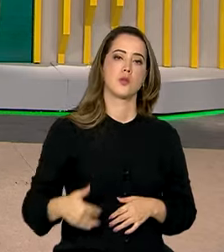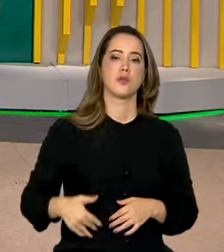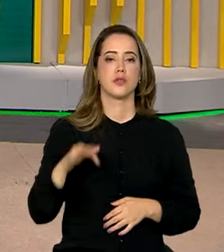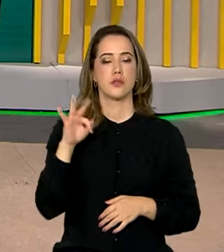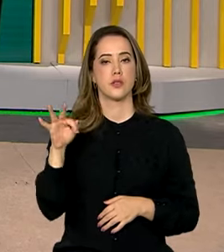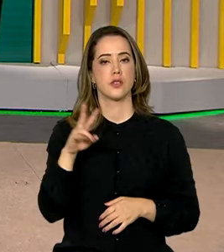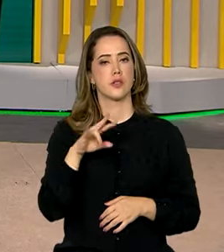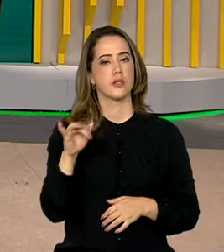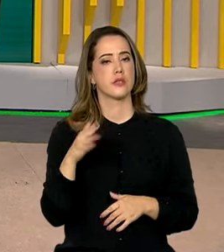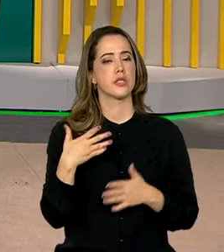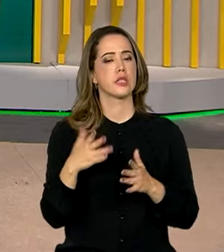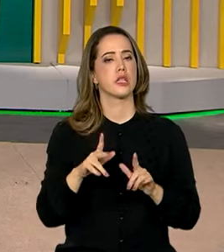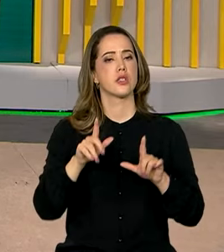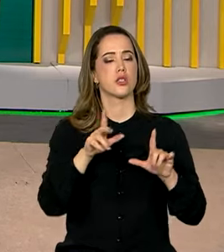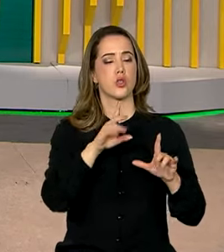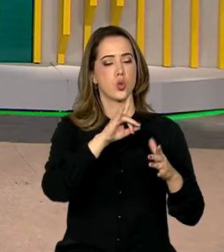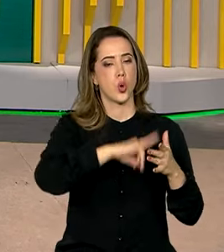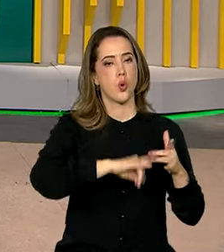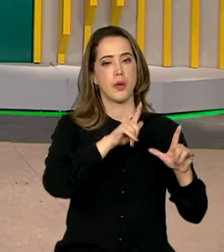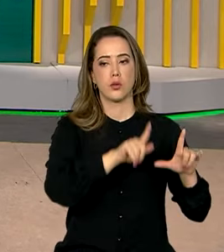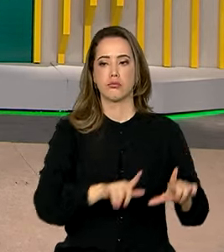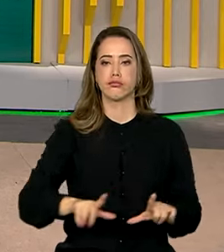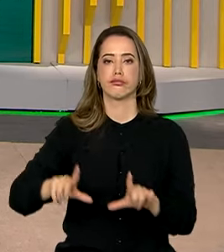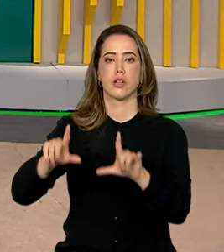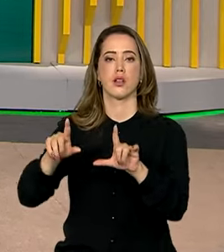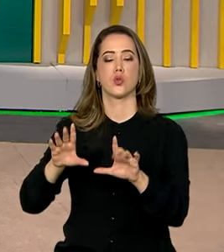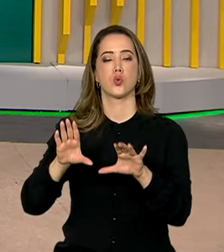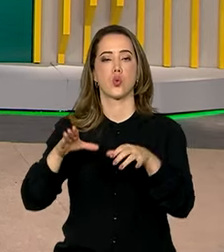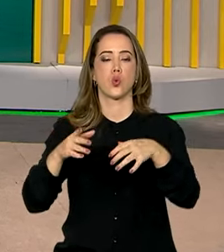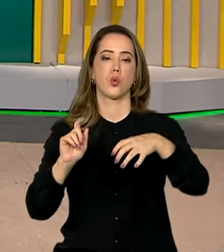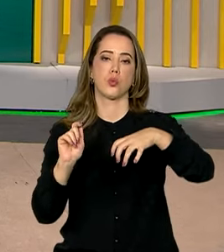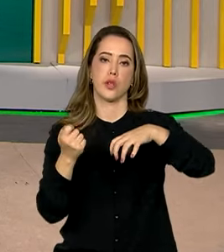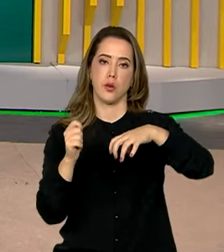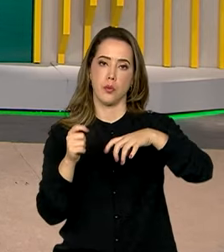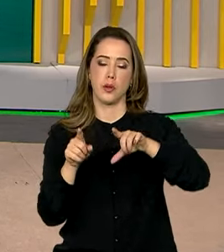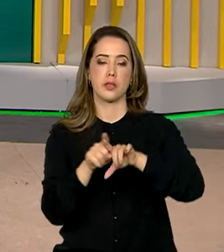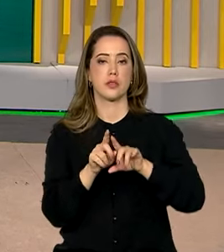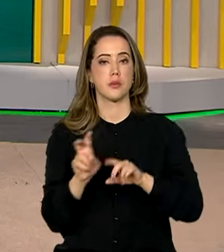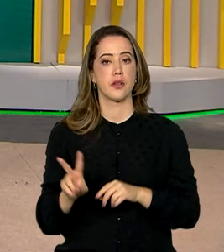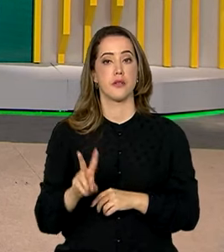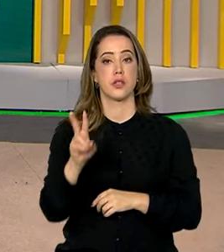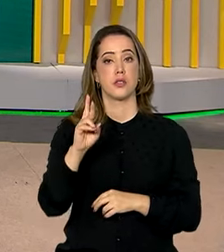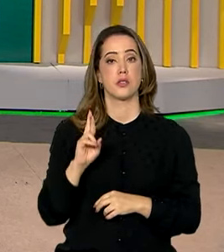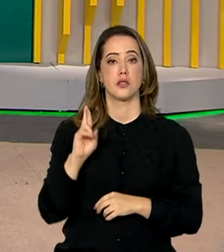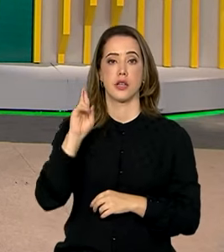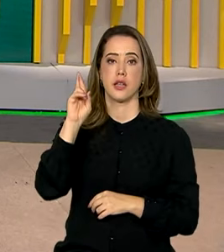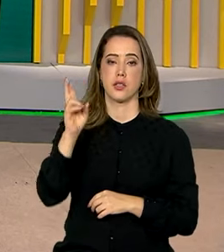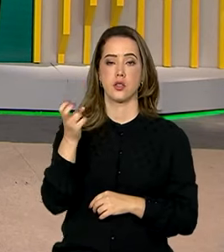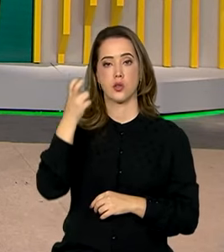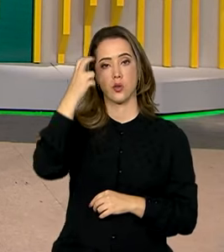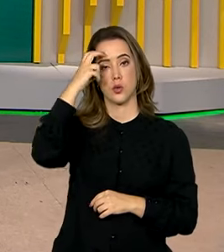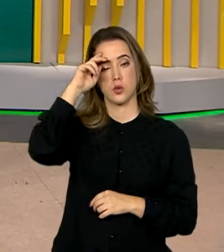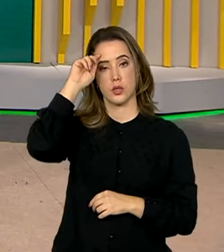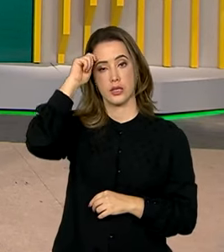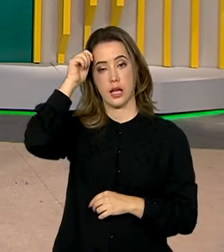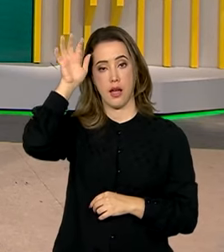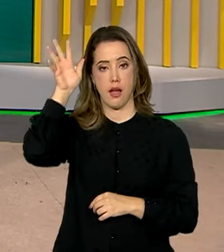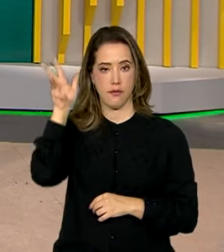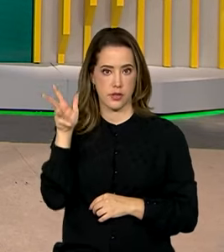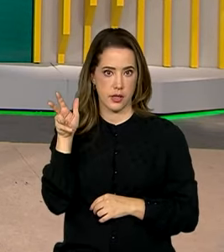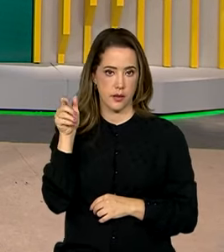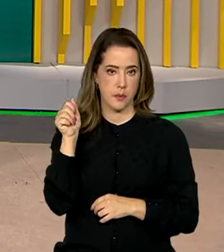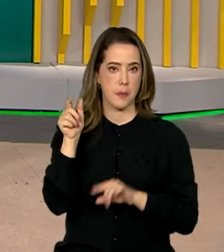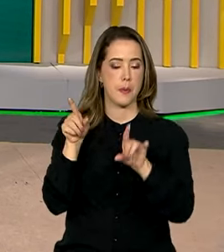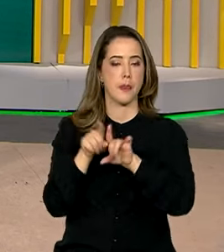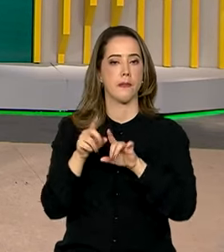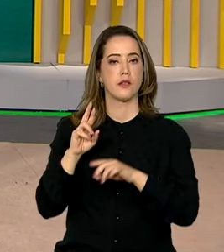Isso vai desde a titulação de comunidades quilombolas até a valorização da religião e da cultura africanas, bem como